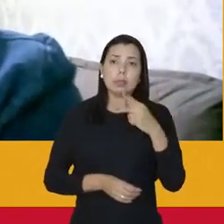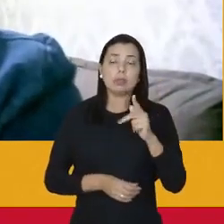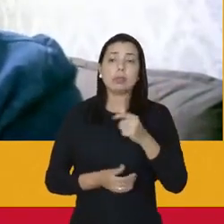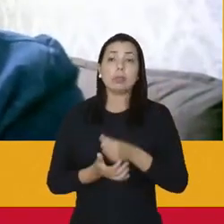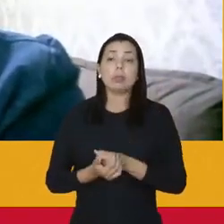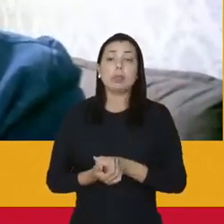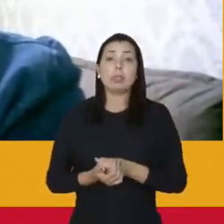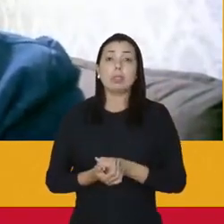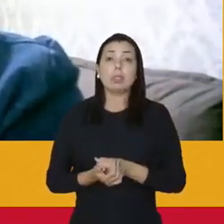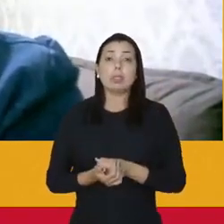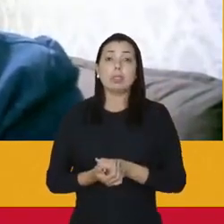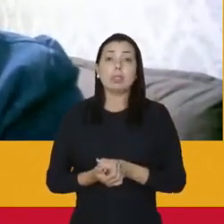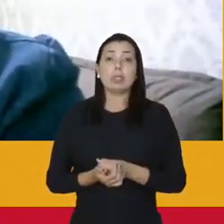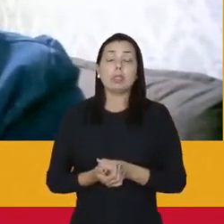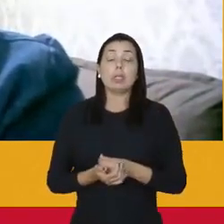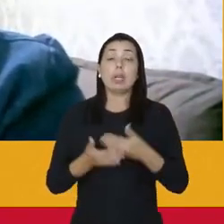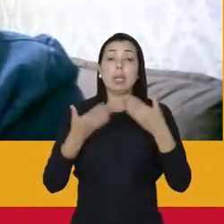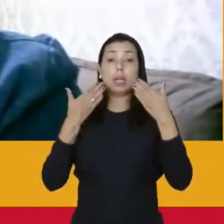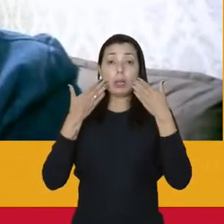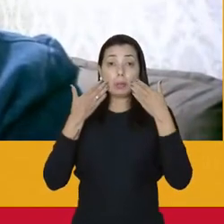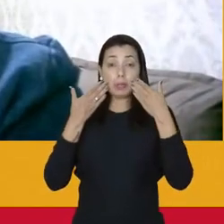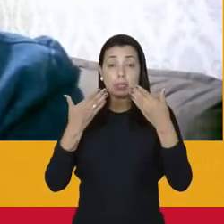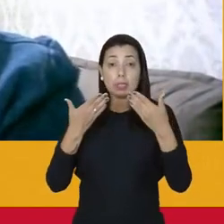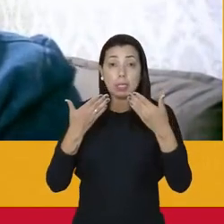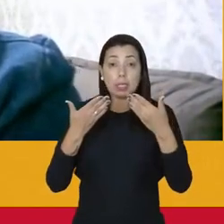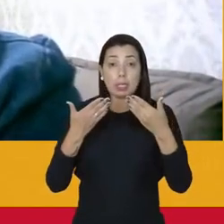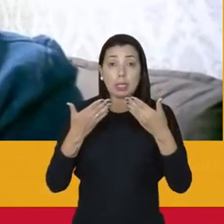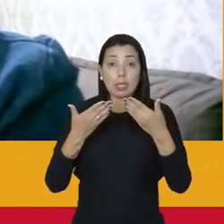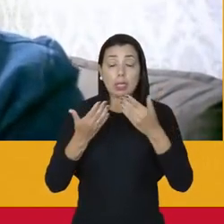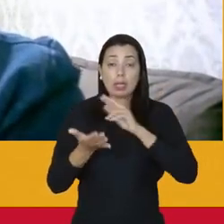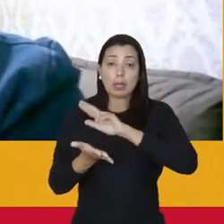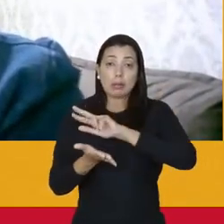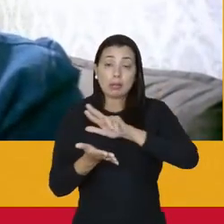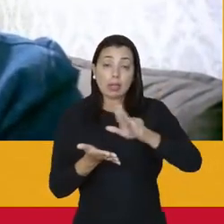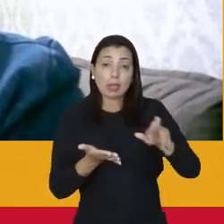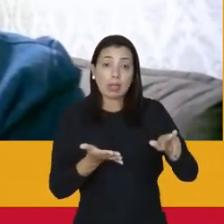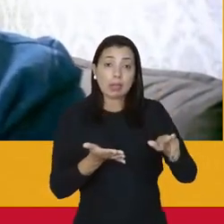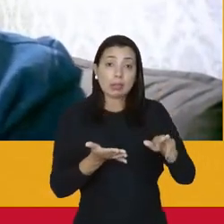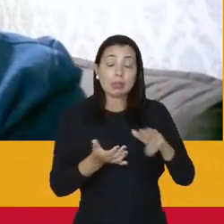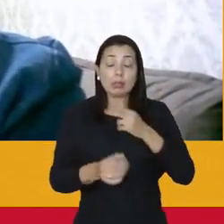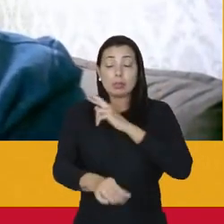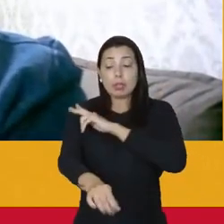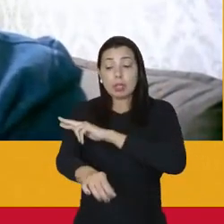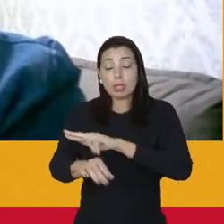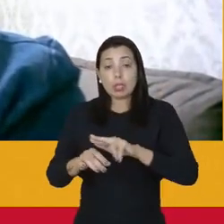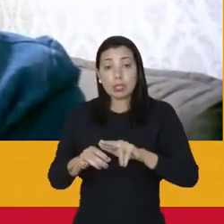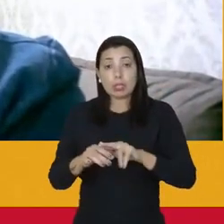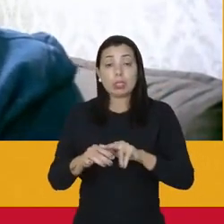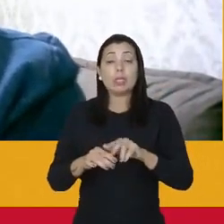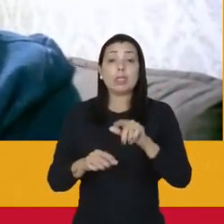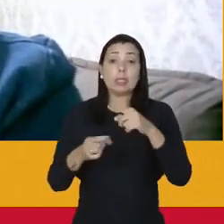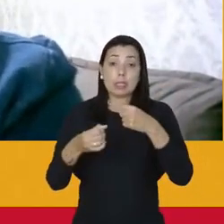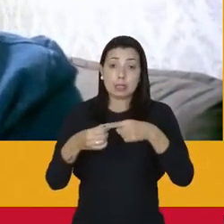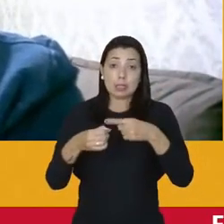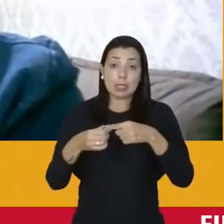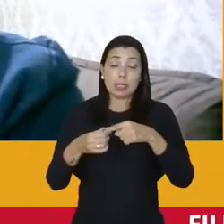apresentar um rol de leisão antirracista na cidade de Herói.